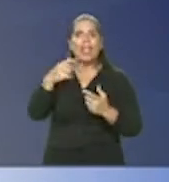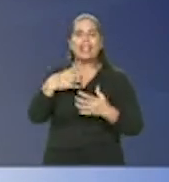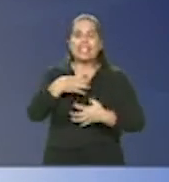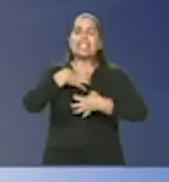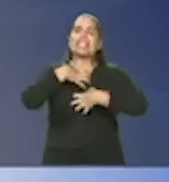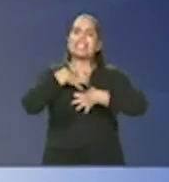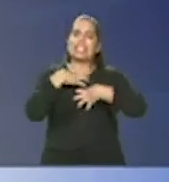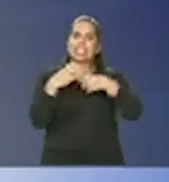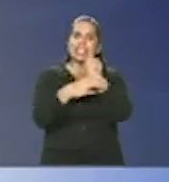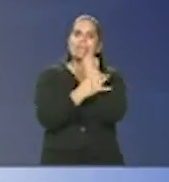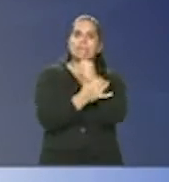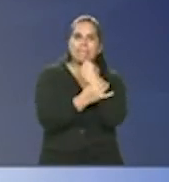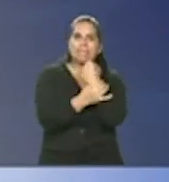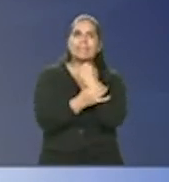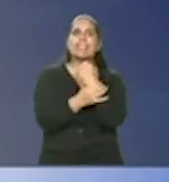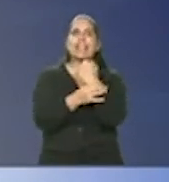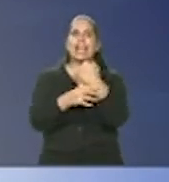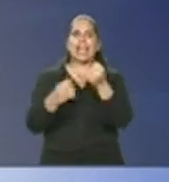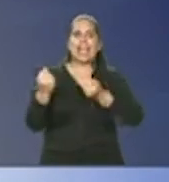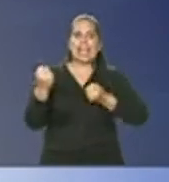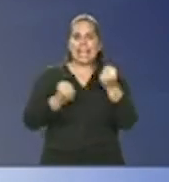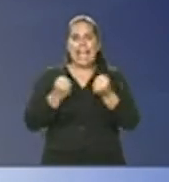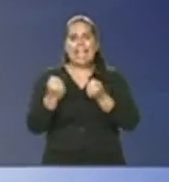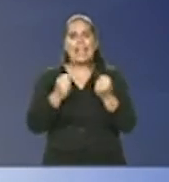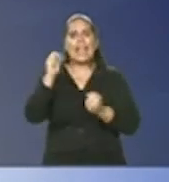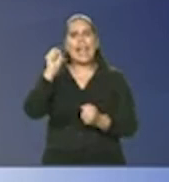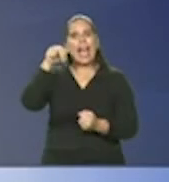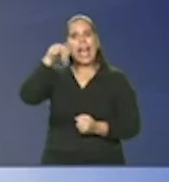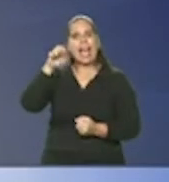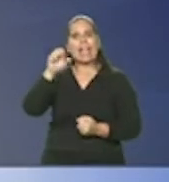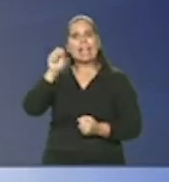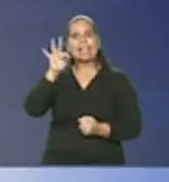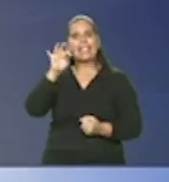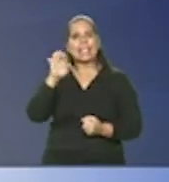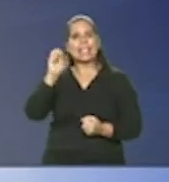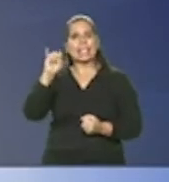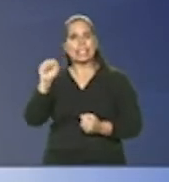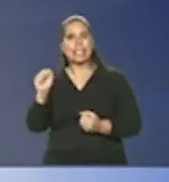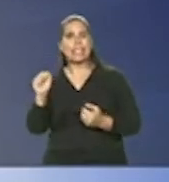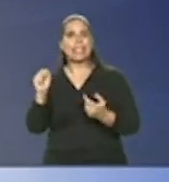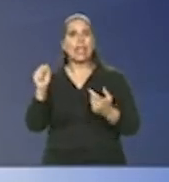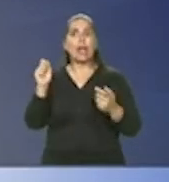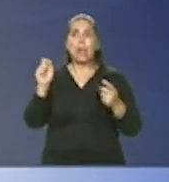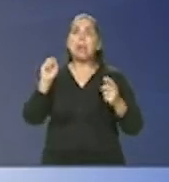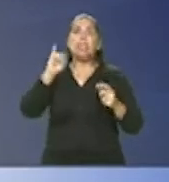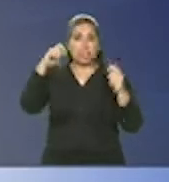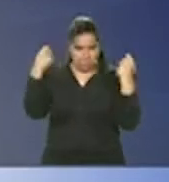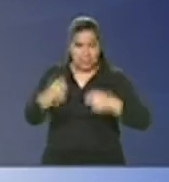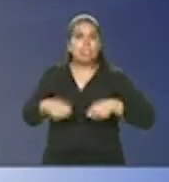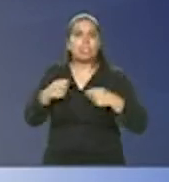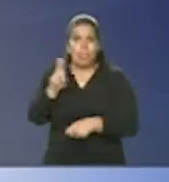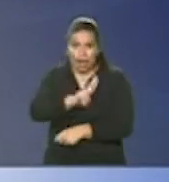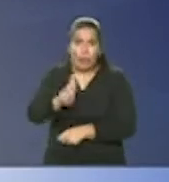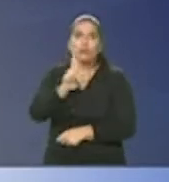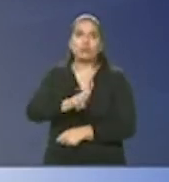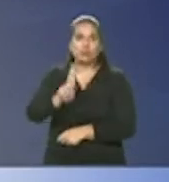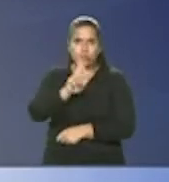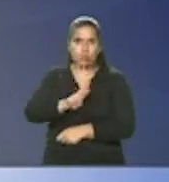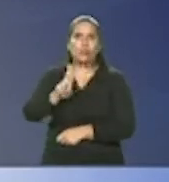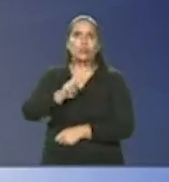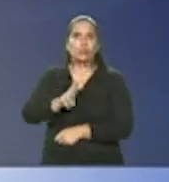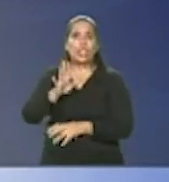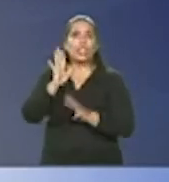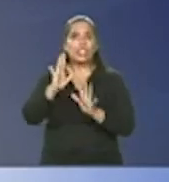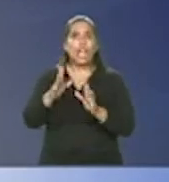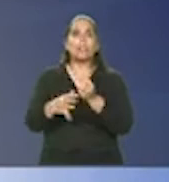carrinhos de anestesia não que eu queira usar carrinho de anestesia como ventilador mas vamos usar se precisar e isso já nos